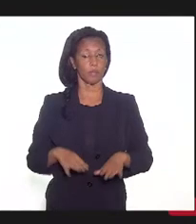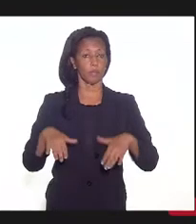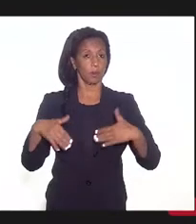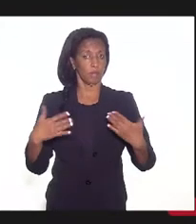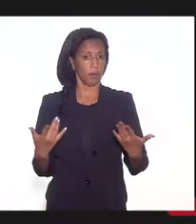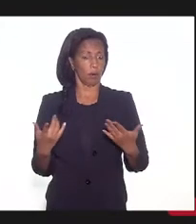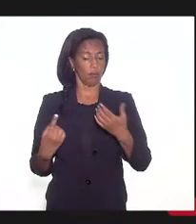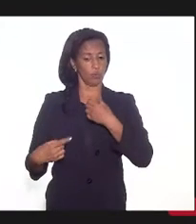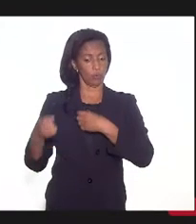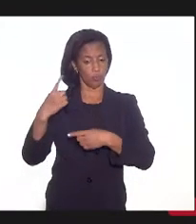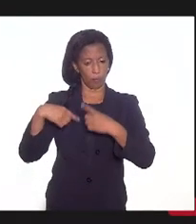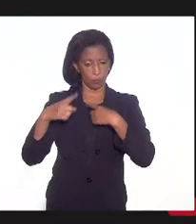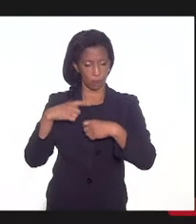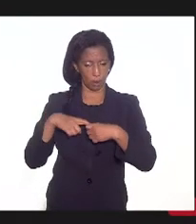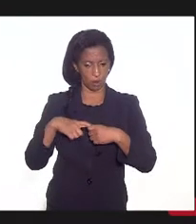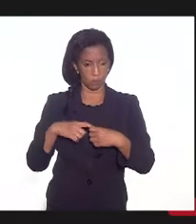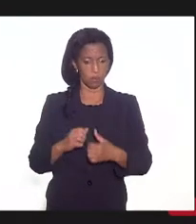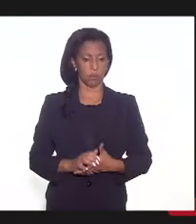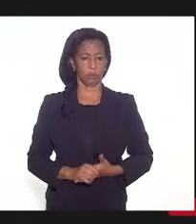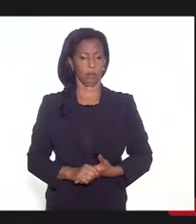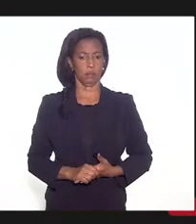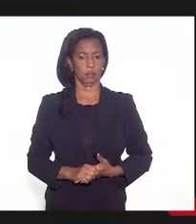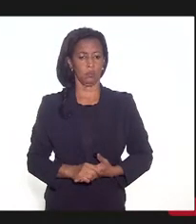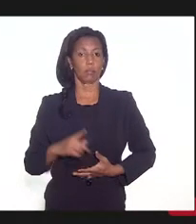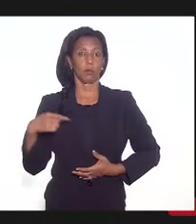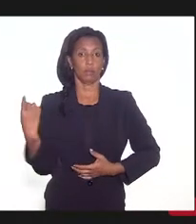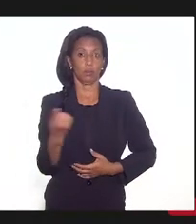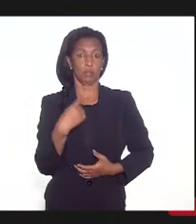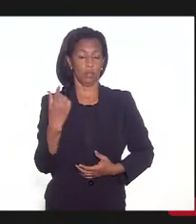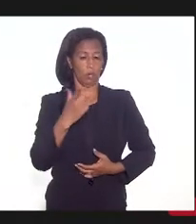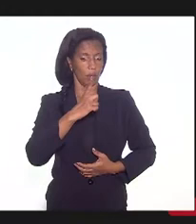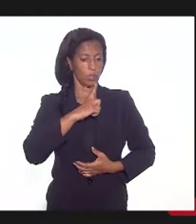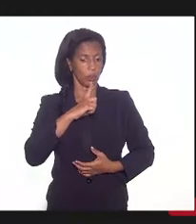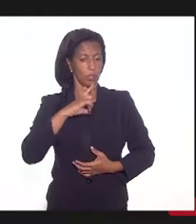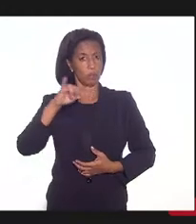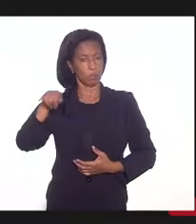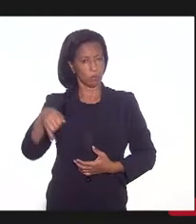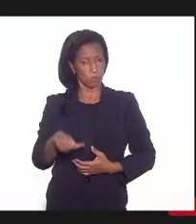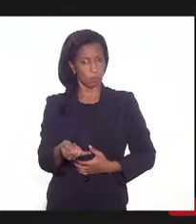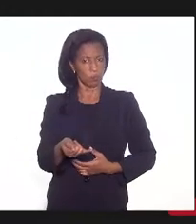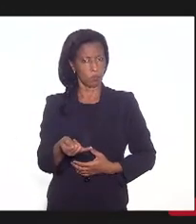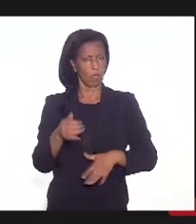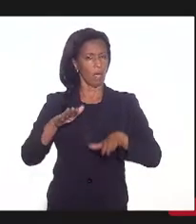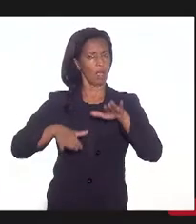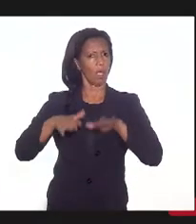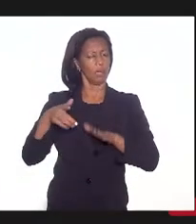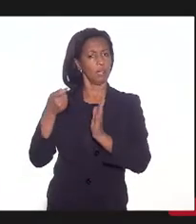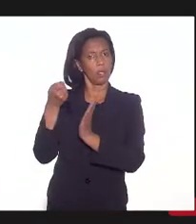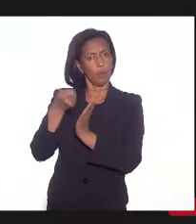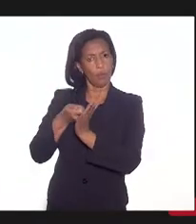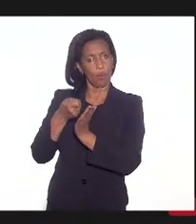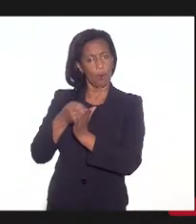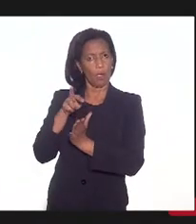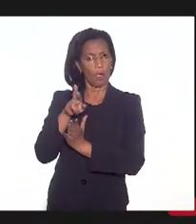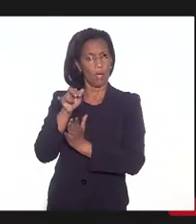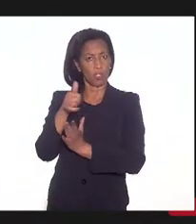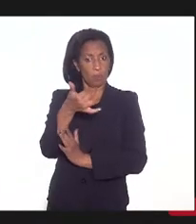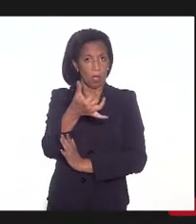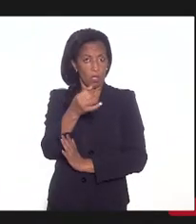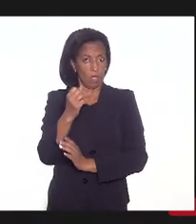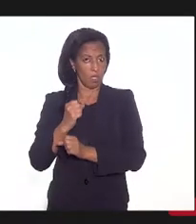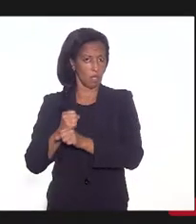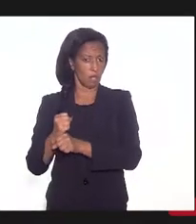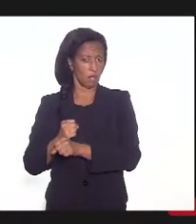deixa eu voltar aqui, só para... Nós temos a possibilidade, ainda que o regime seja de 10